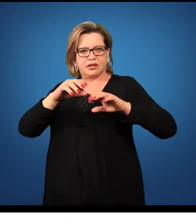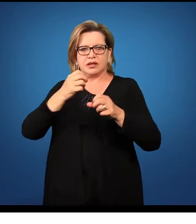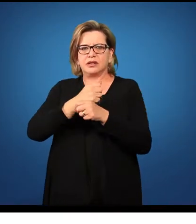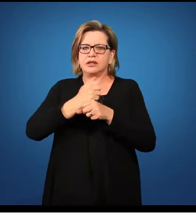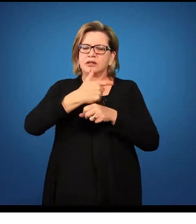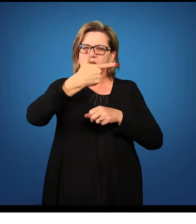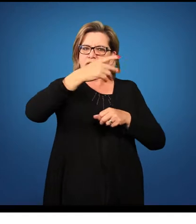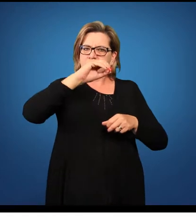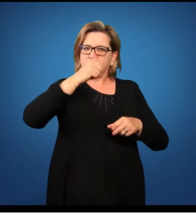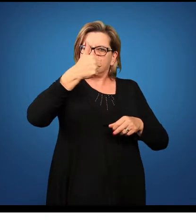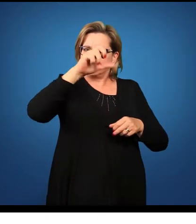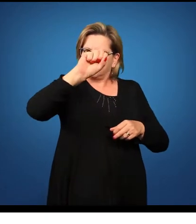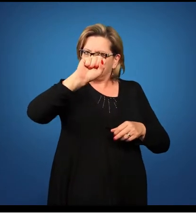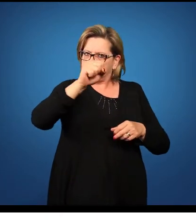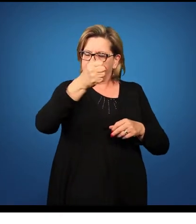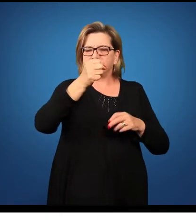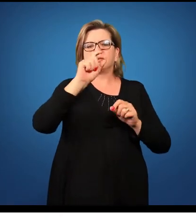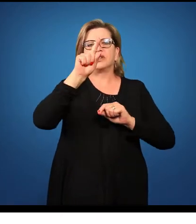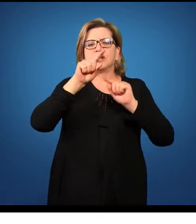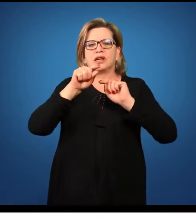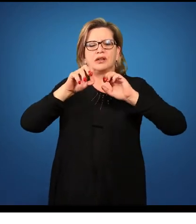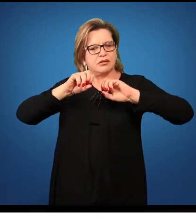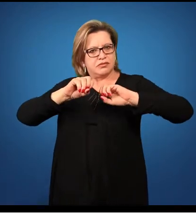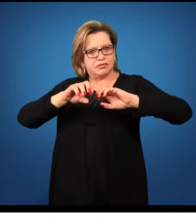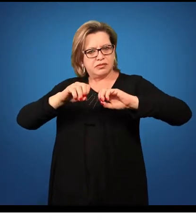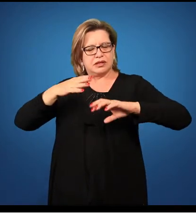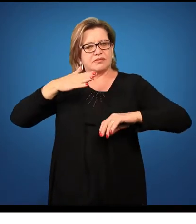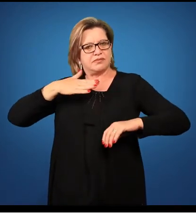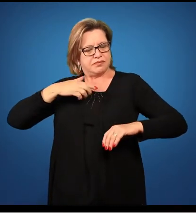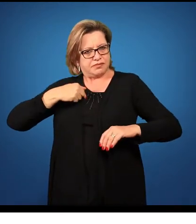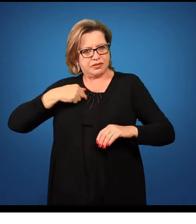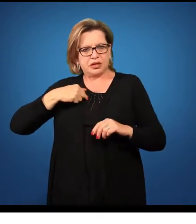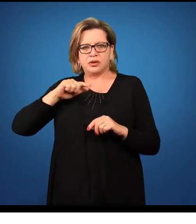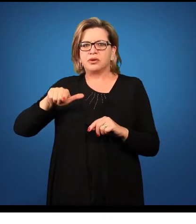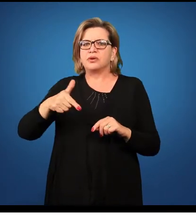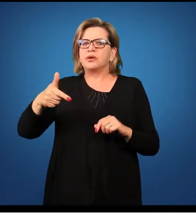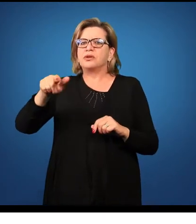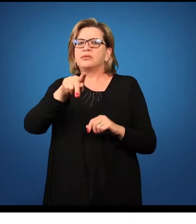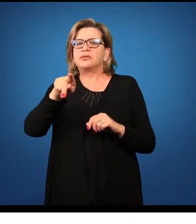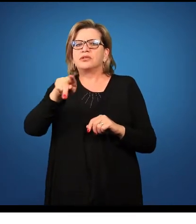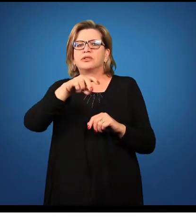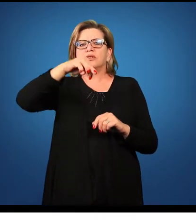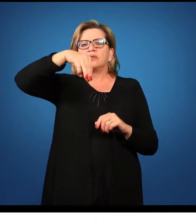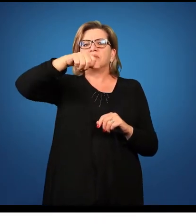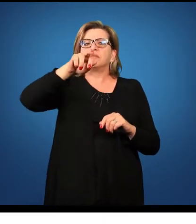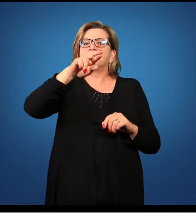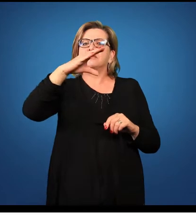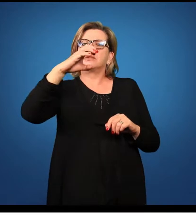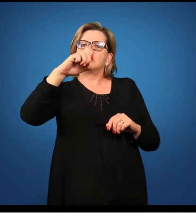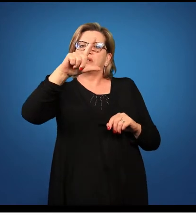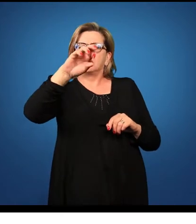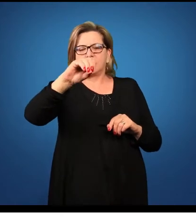2018, vai ser administrada por mim e pelo professor Marcelo Costa.